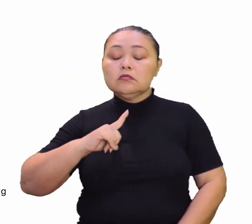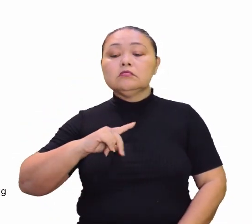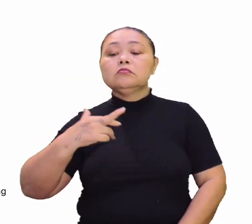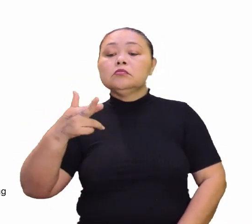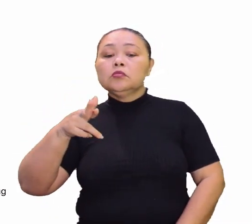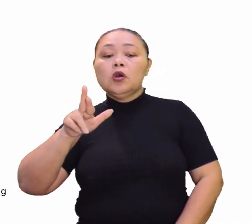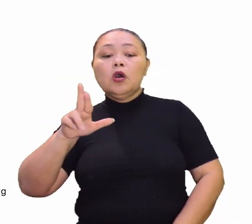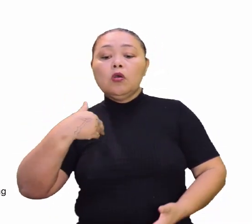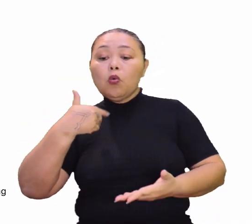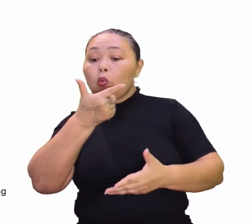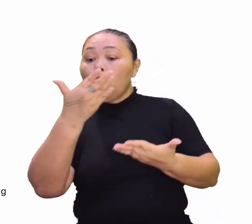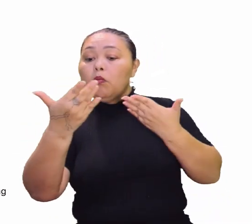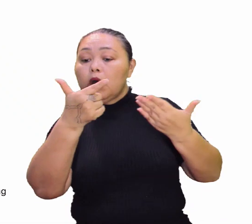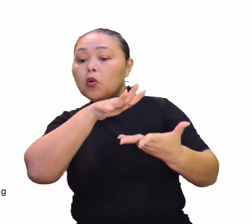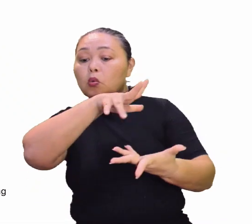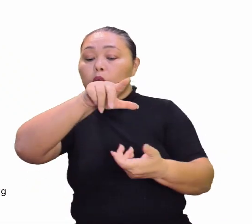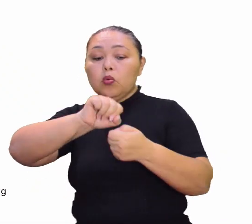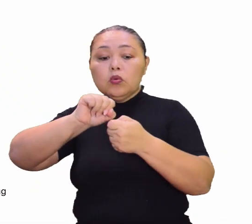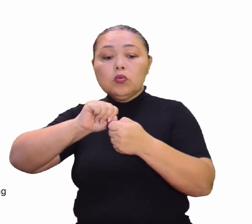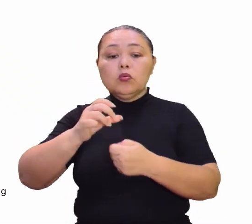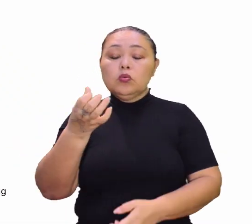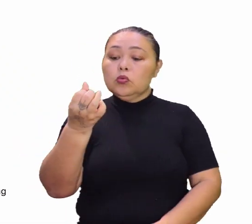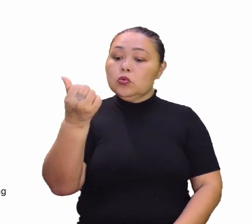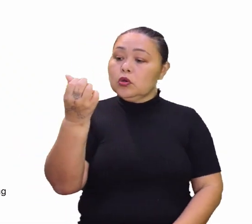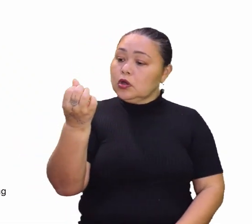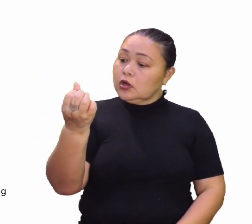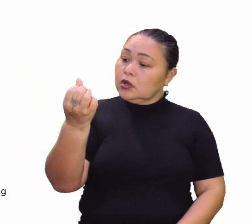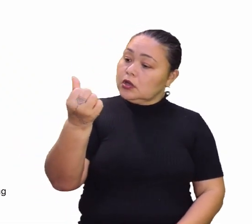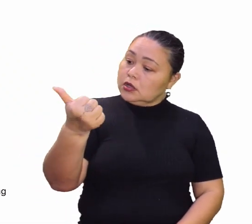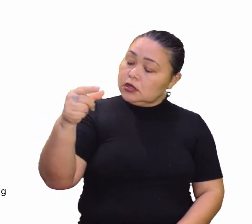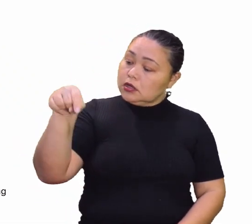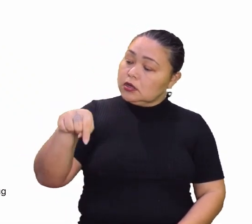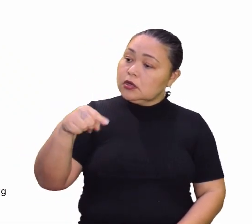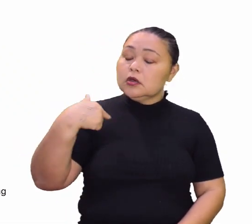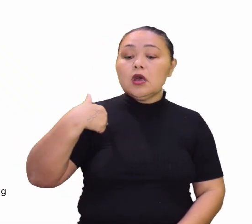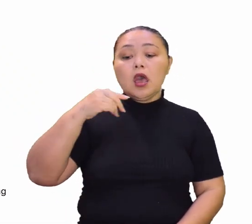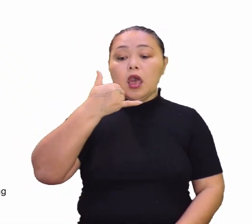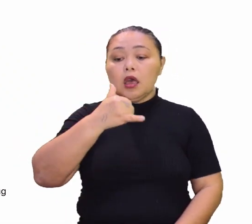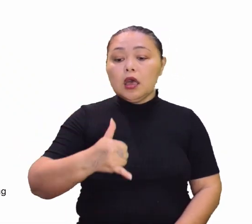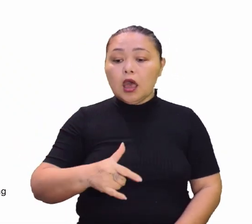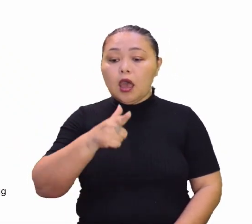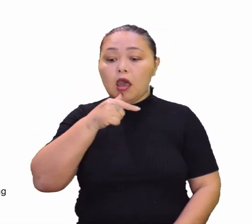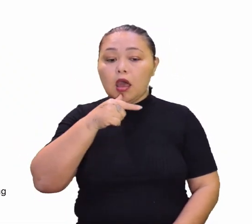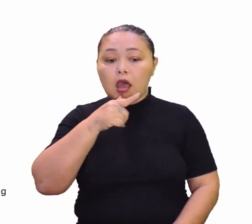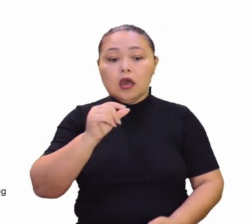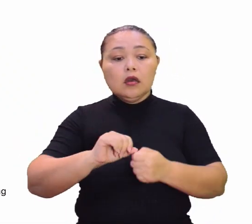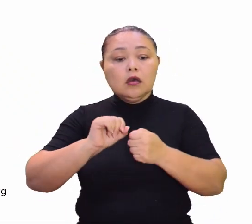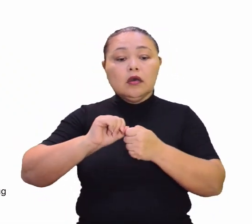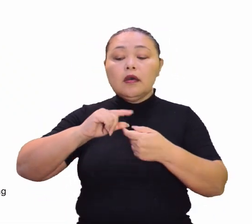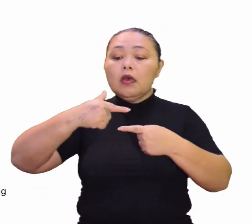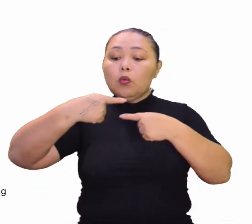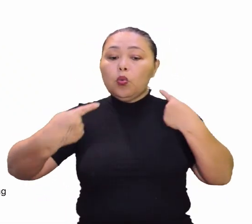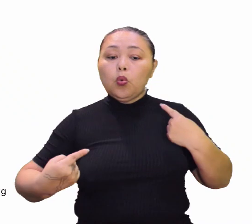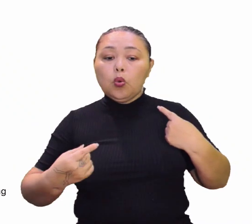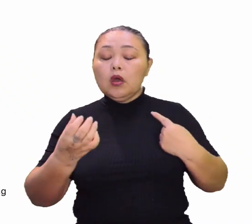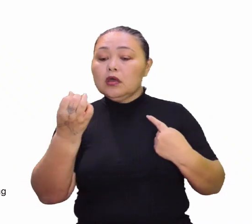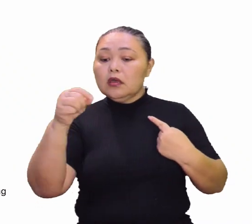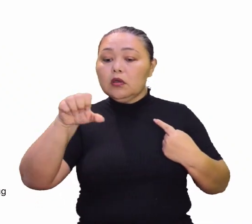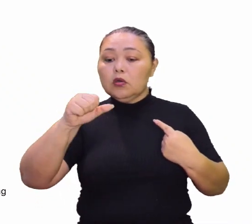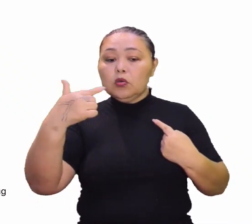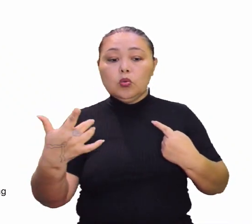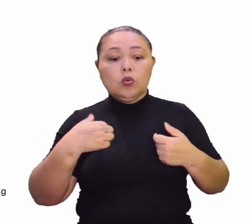sustentável, quando comparado com mundo, que 61% é a energia da hidrelétrica. O bagaço de cana, 6,86.